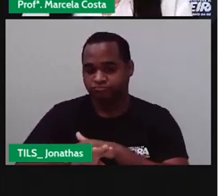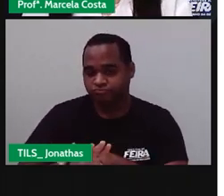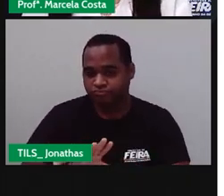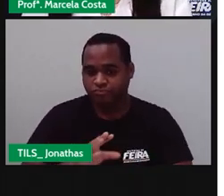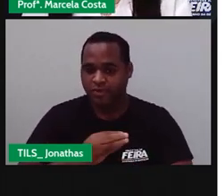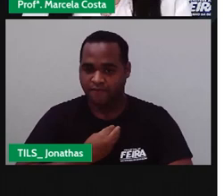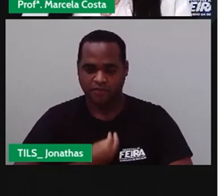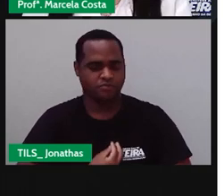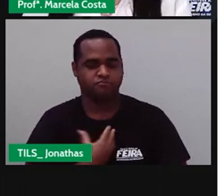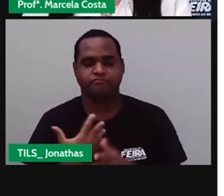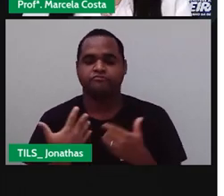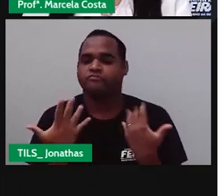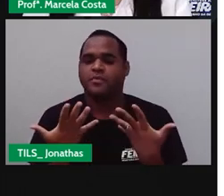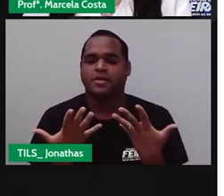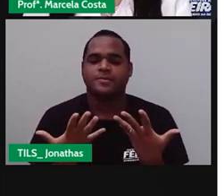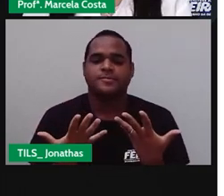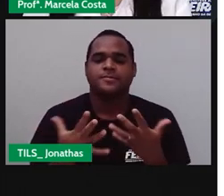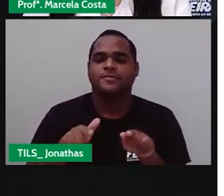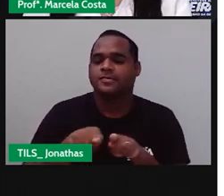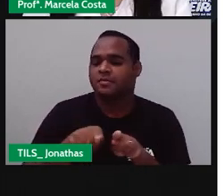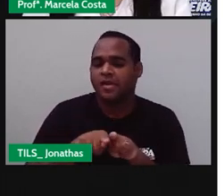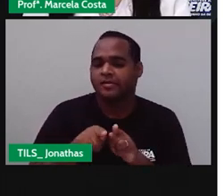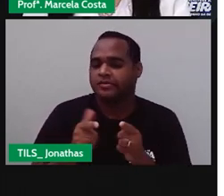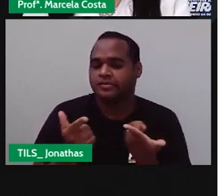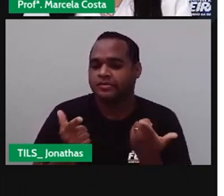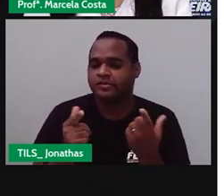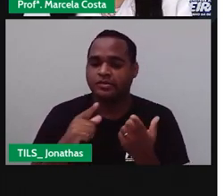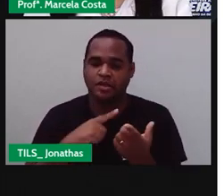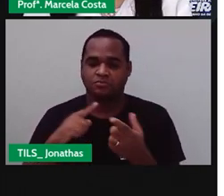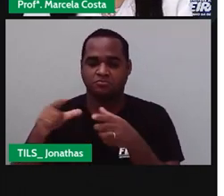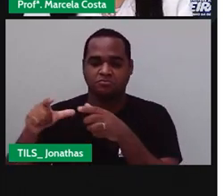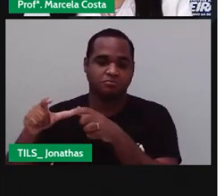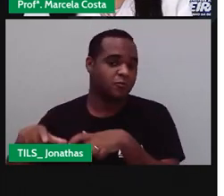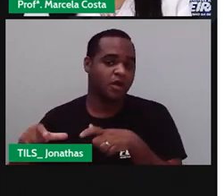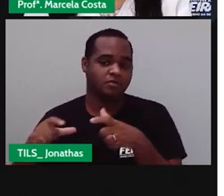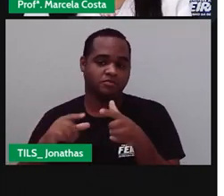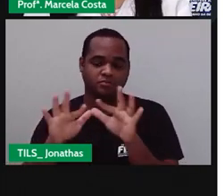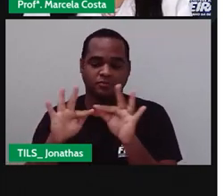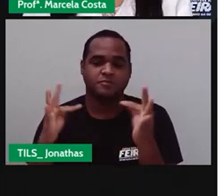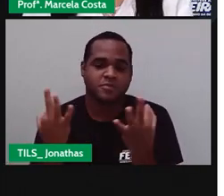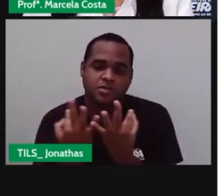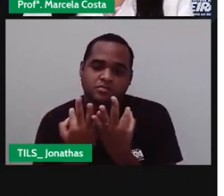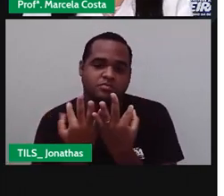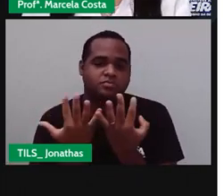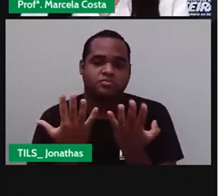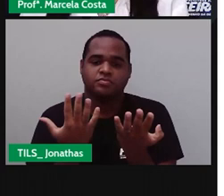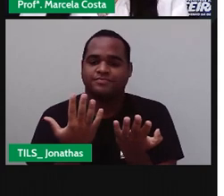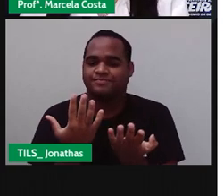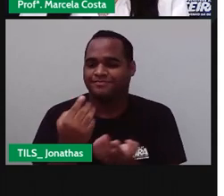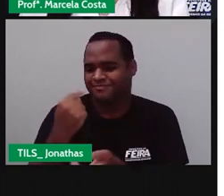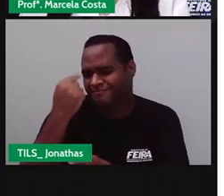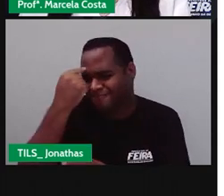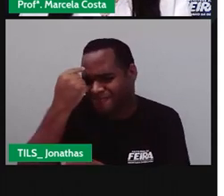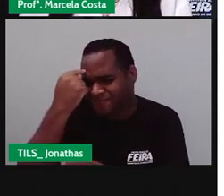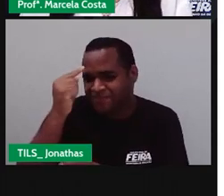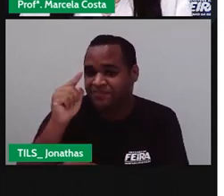Então, vão ter aí lugares, famílias em que vão